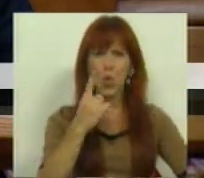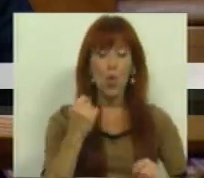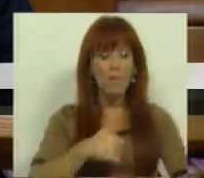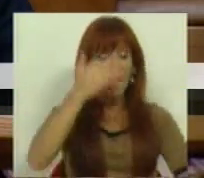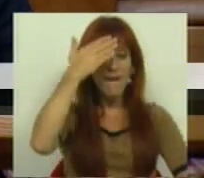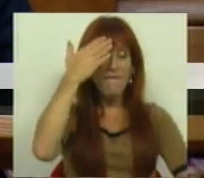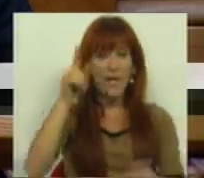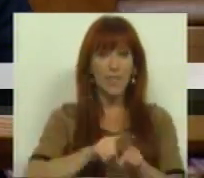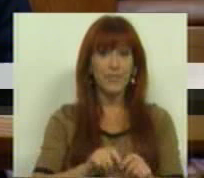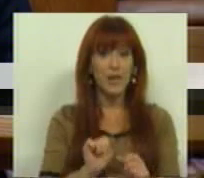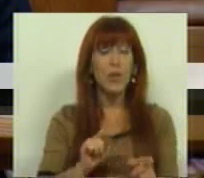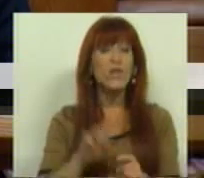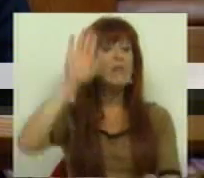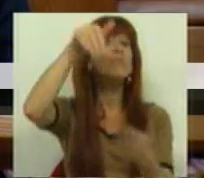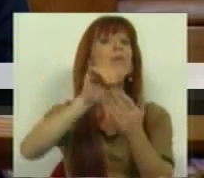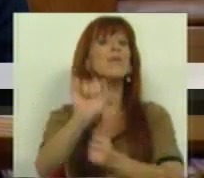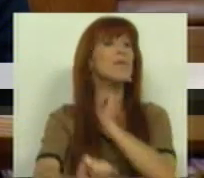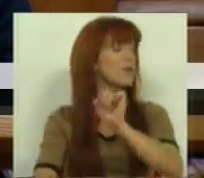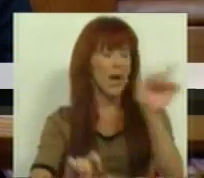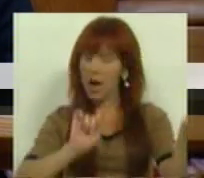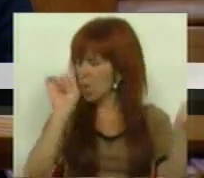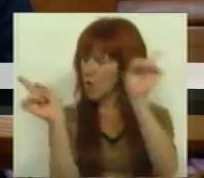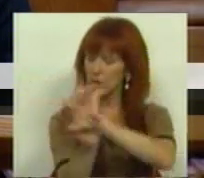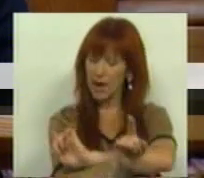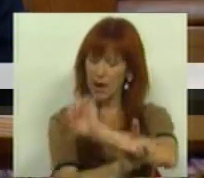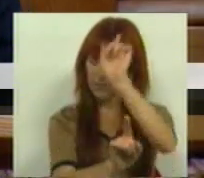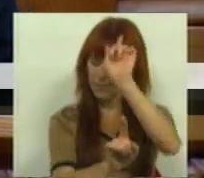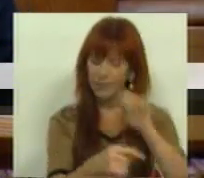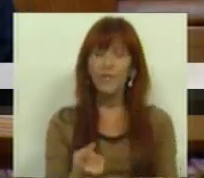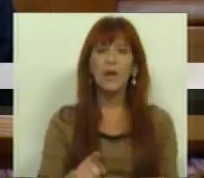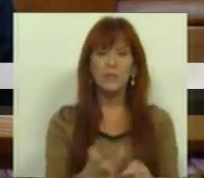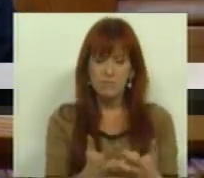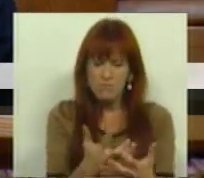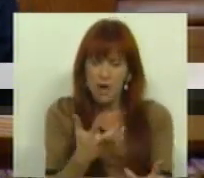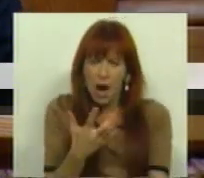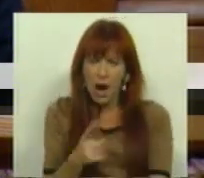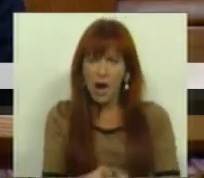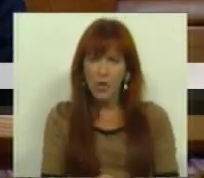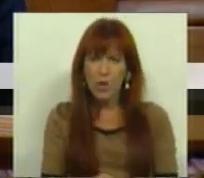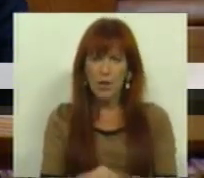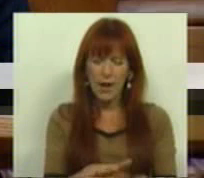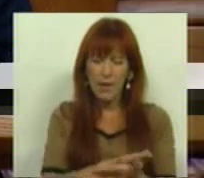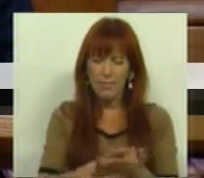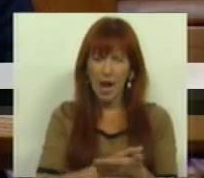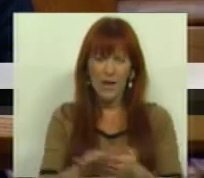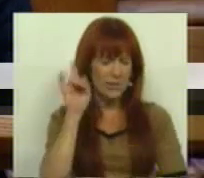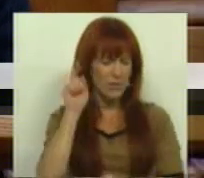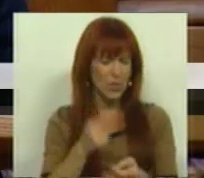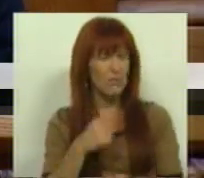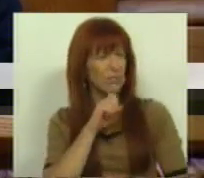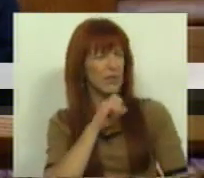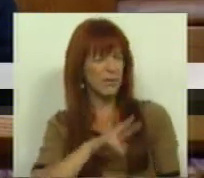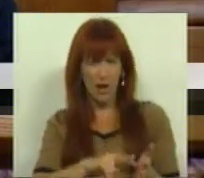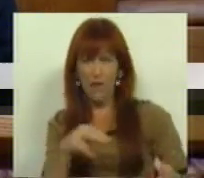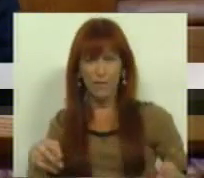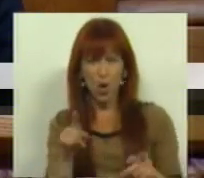previstas e os seus efeitos. Pelo contrário, veio acentuar a trave mestra desta suposta